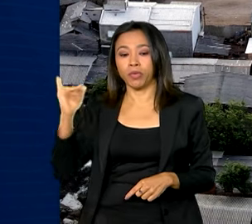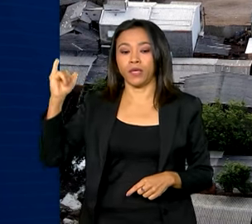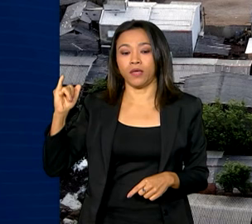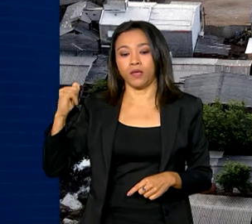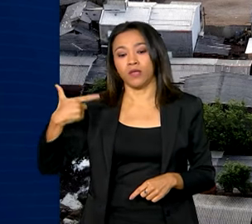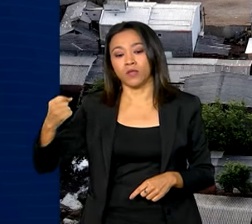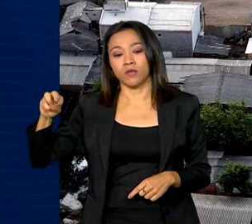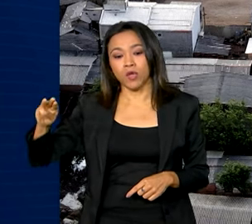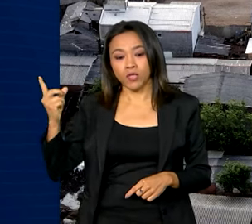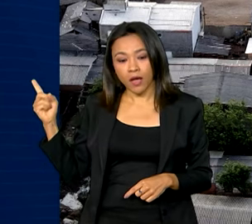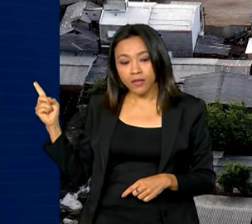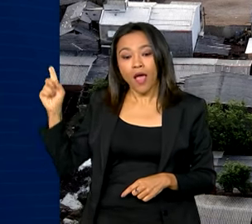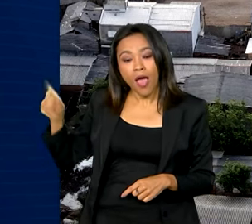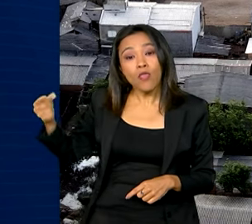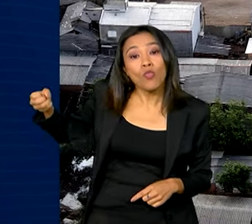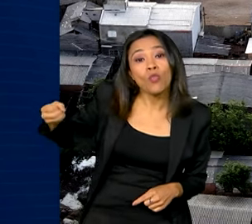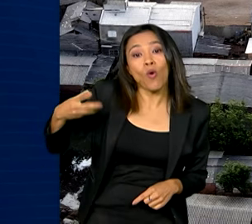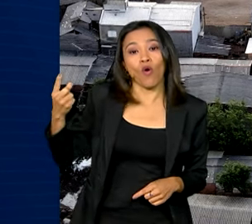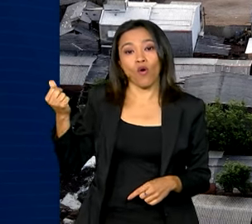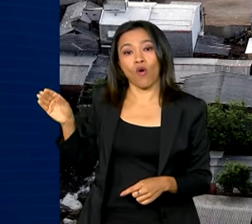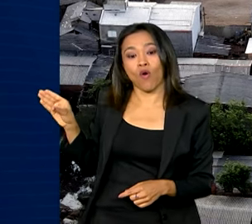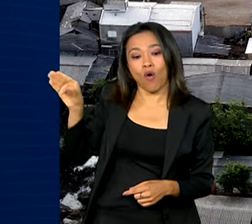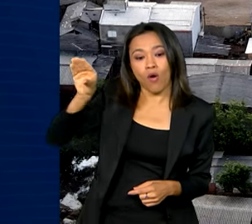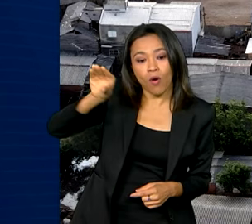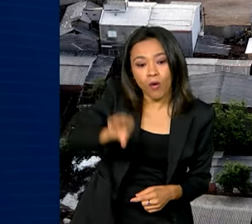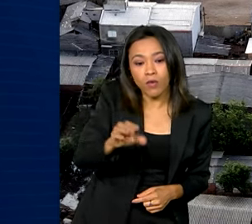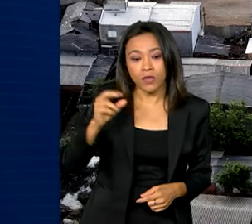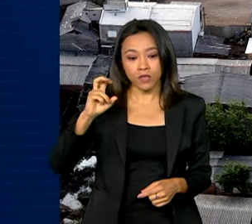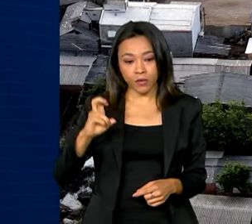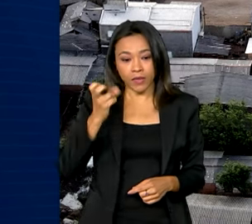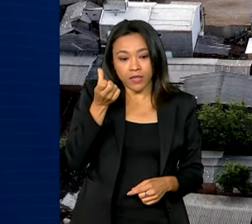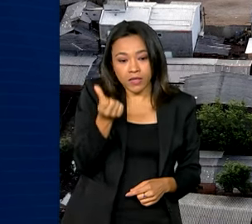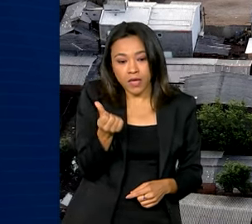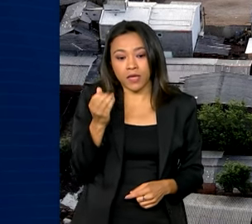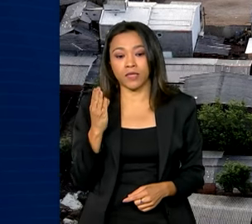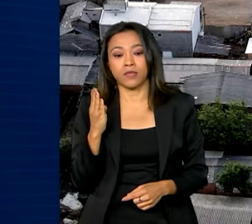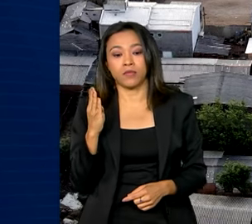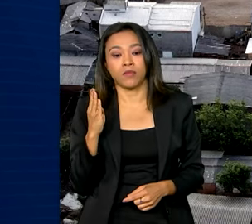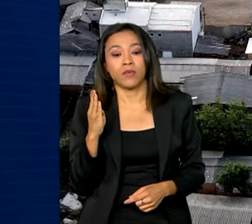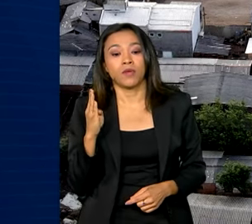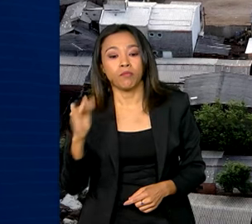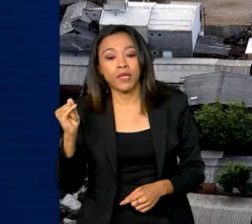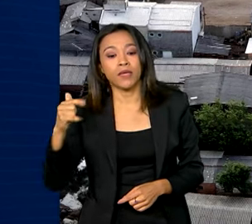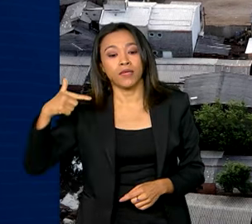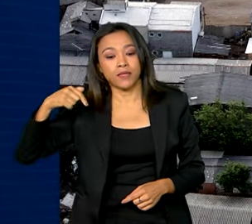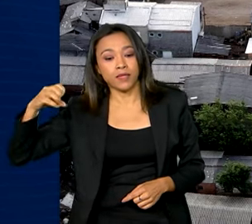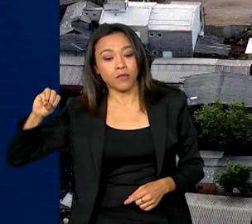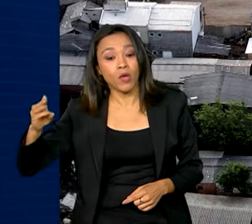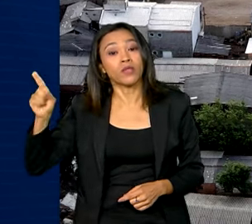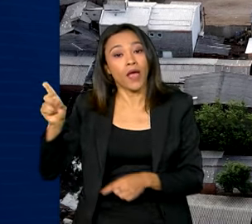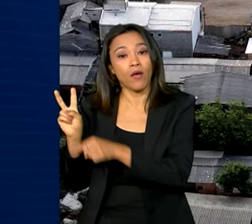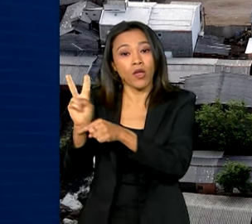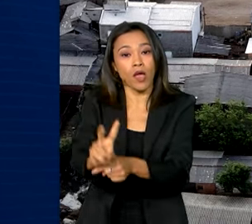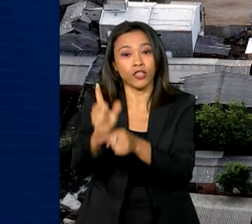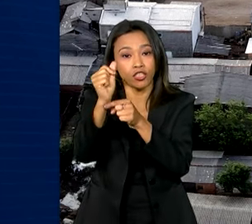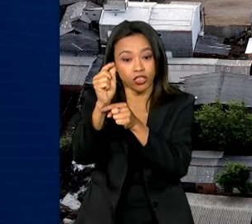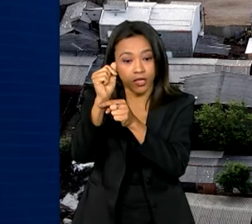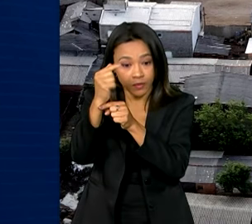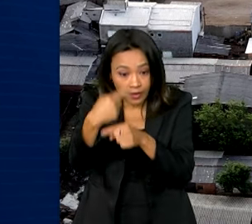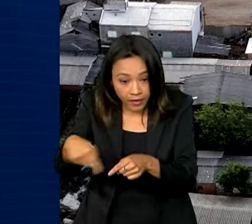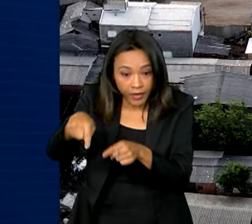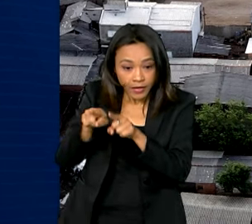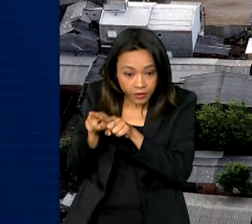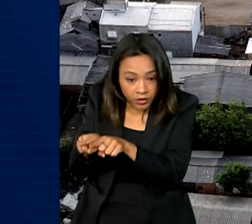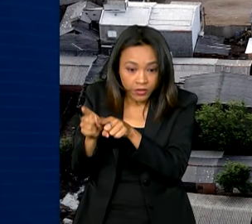representam novos recursos com 56 bilhões e 700 milhões de reais em linhas de crédito, dos quais